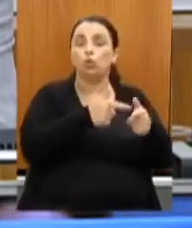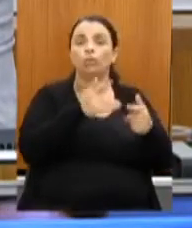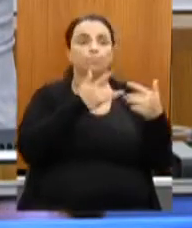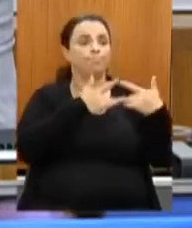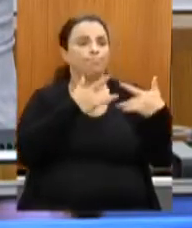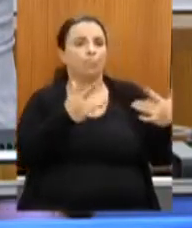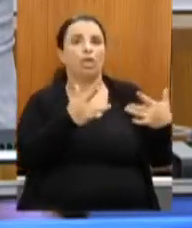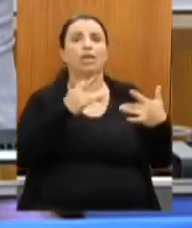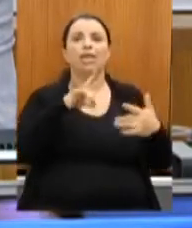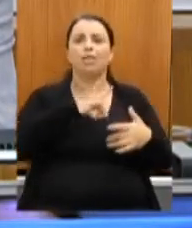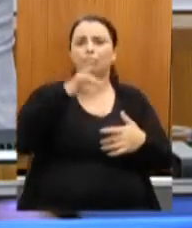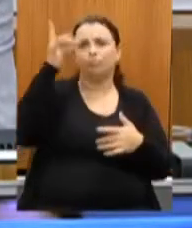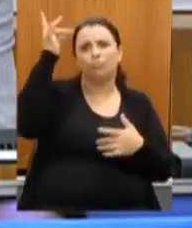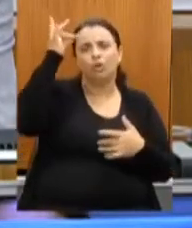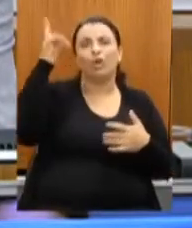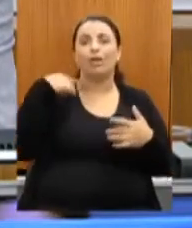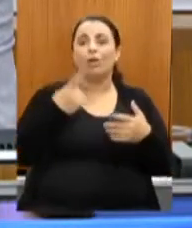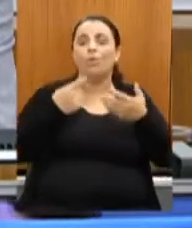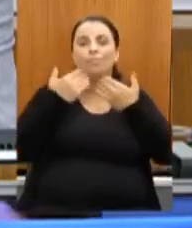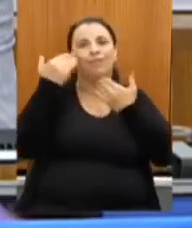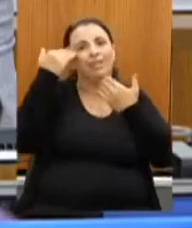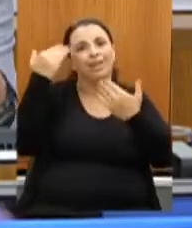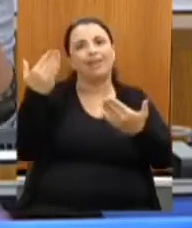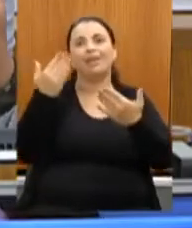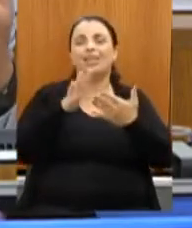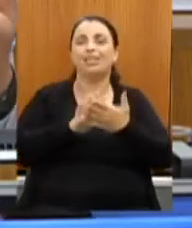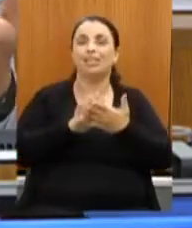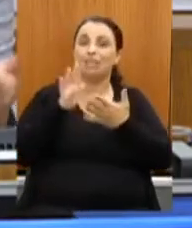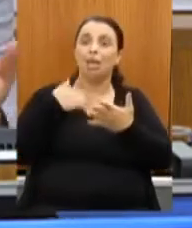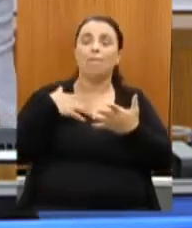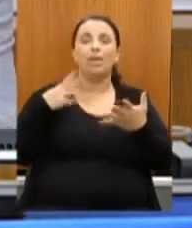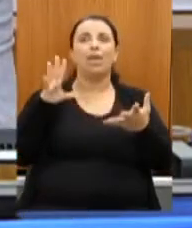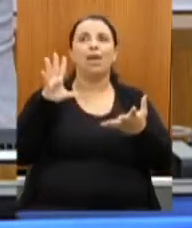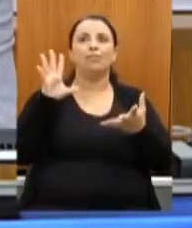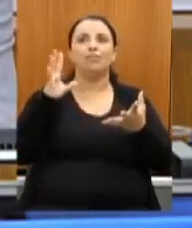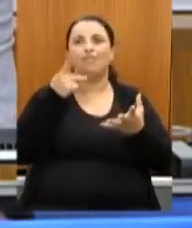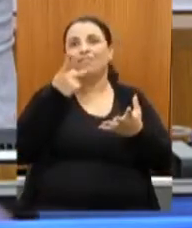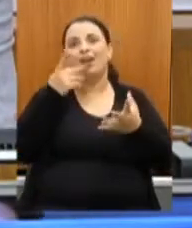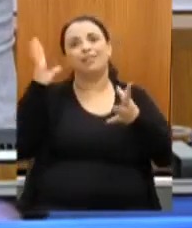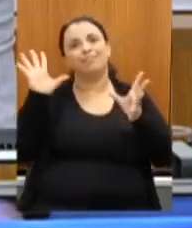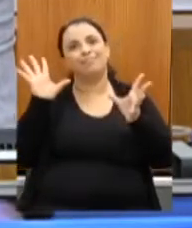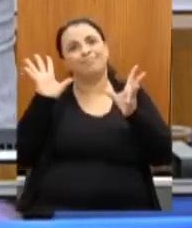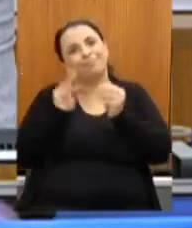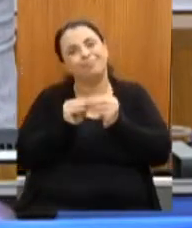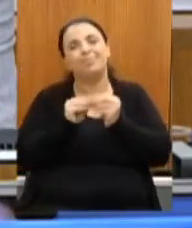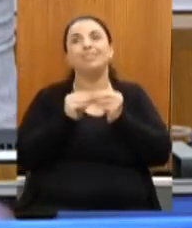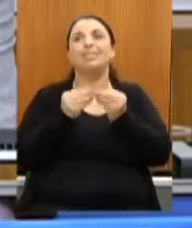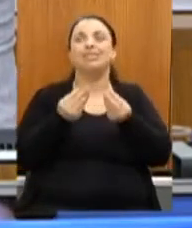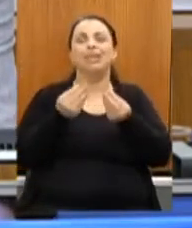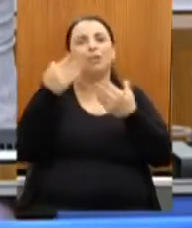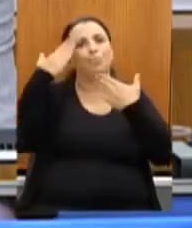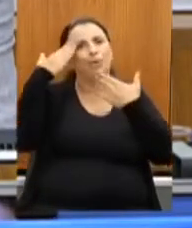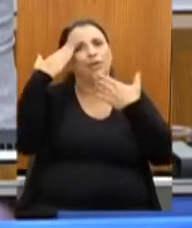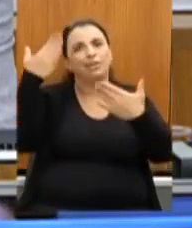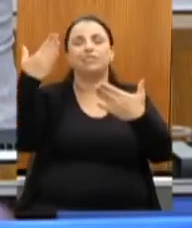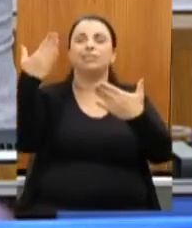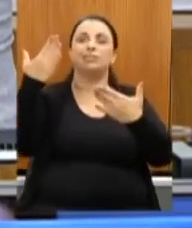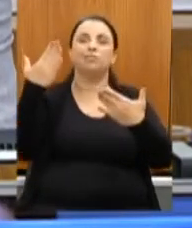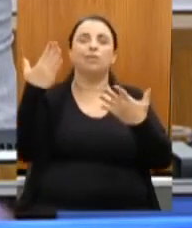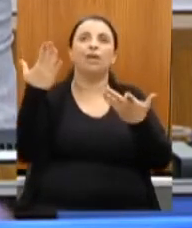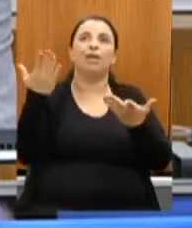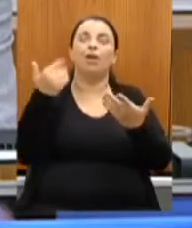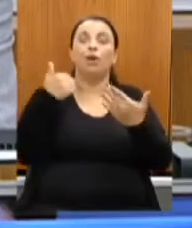um agradecimento, já terminando as minhas falas, o meu sincero agradecimento e muito obrigado por